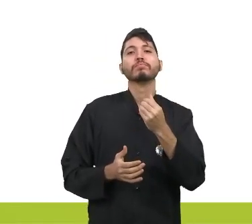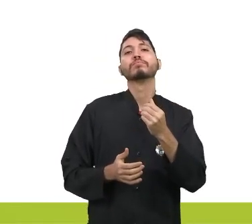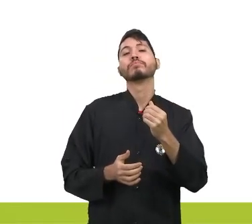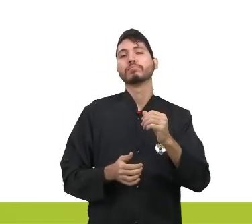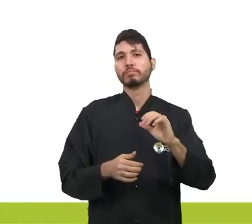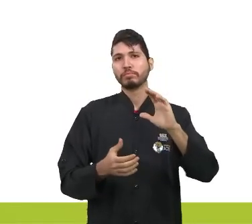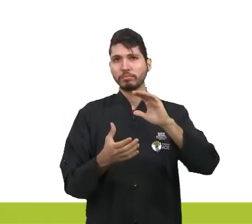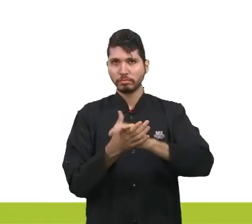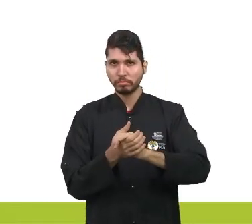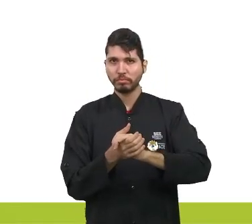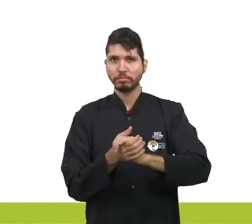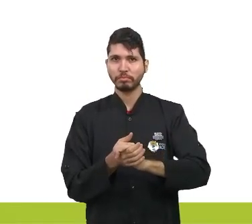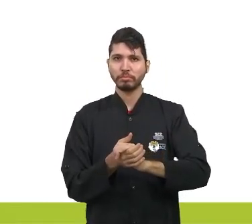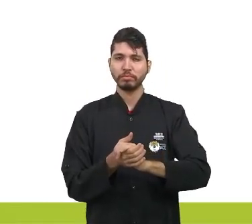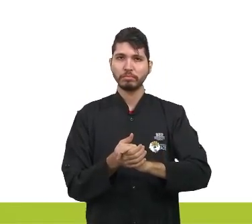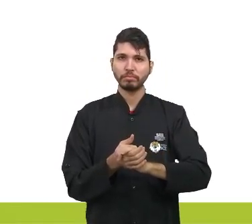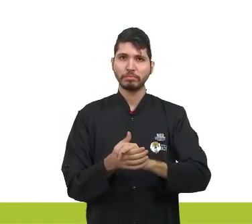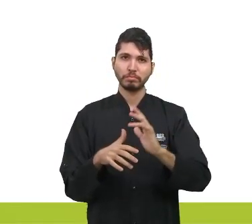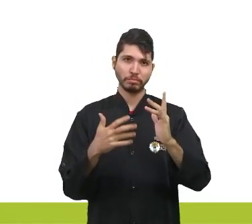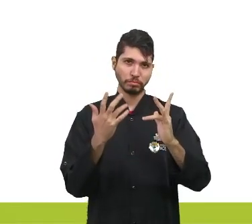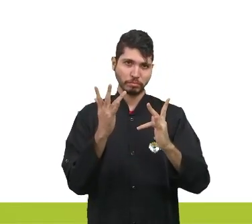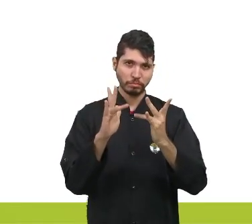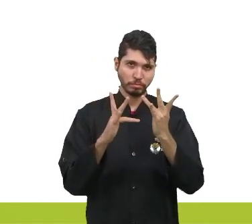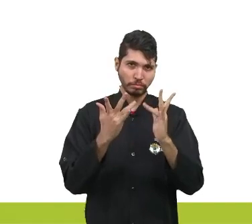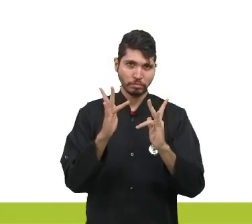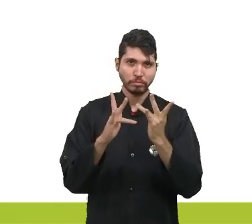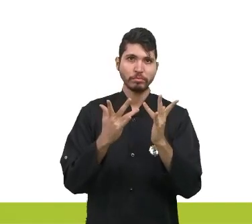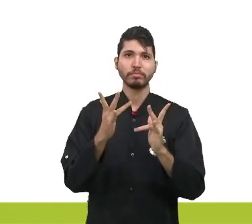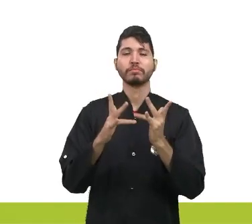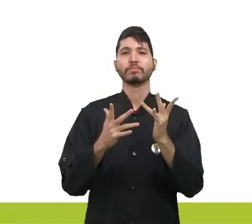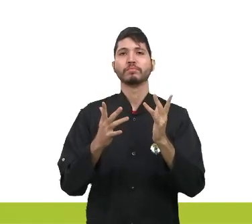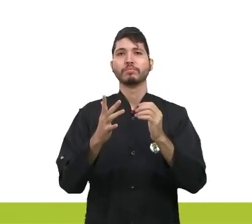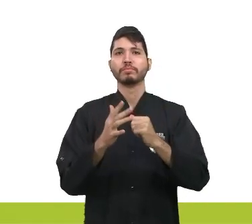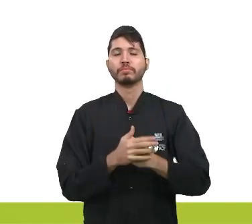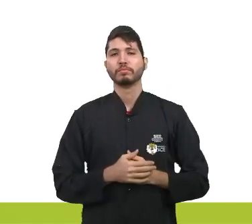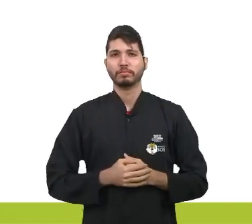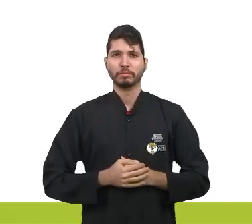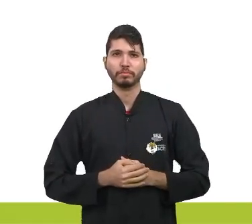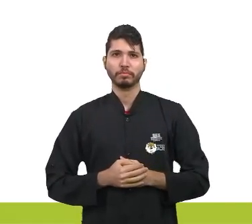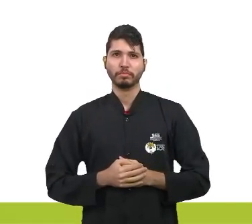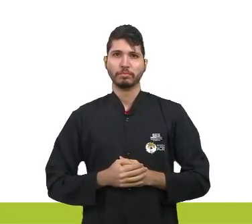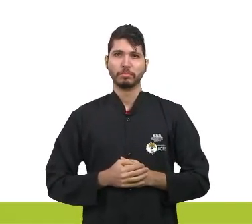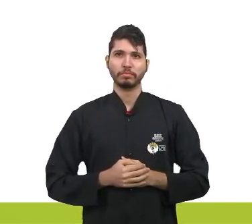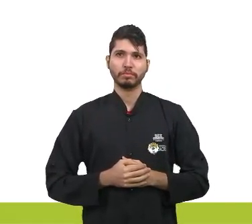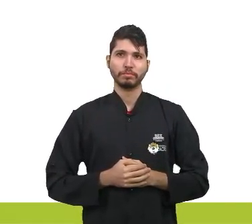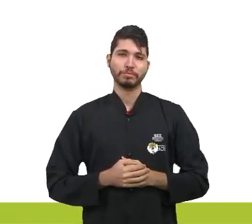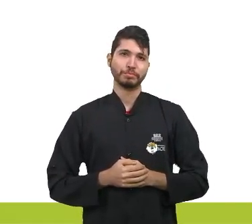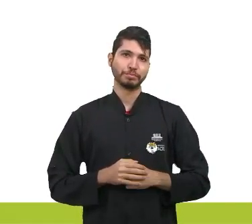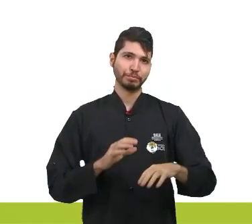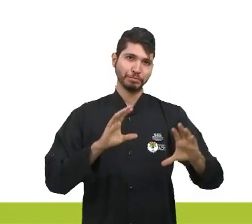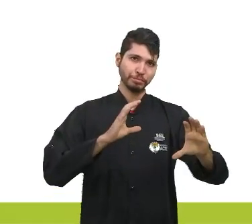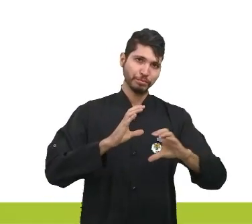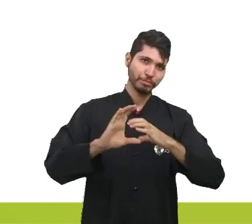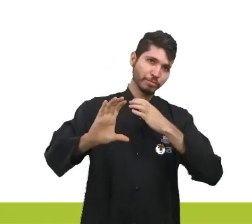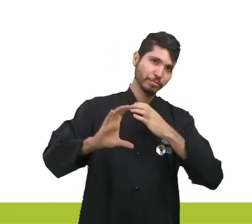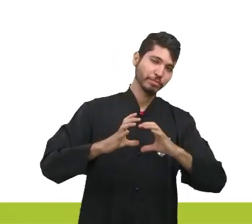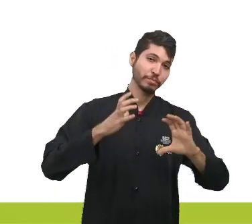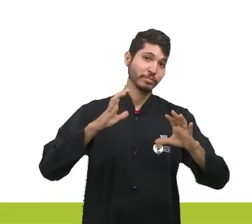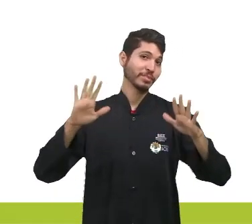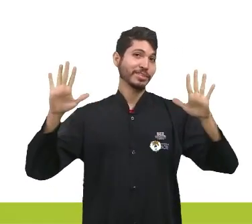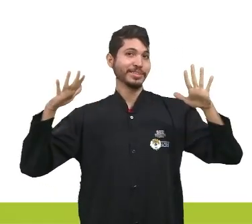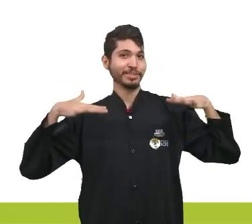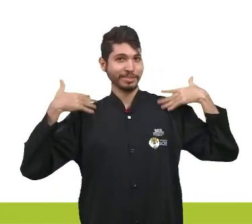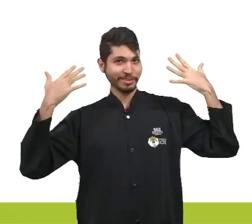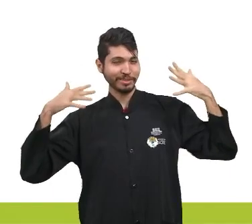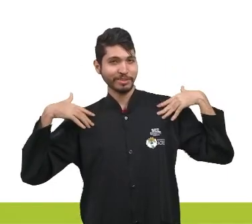noivas. As missivas traziam boas e más novas, comunicavam alegremente nascimentos